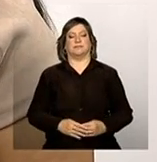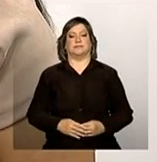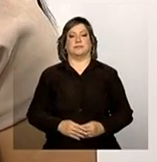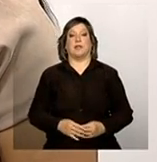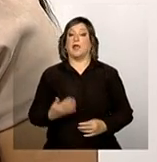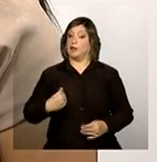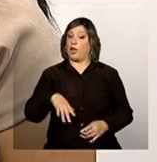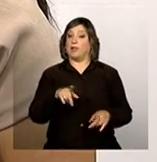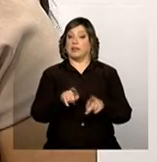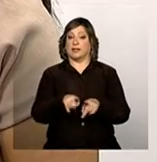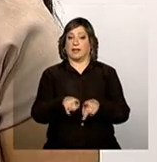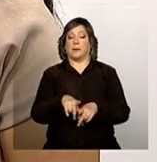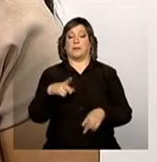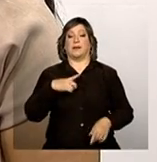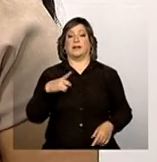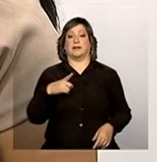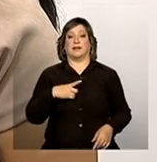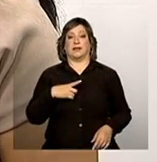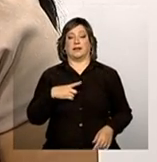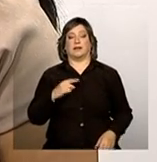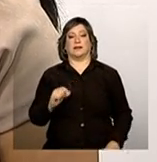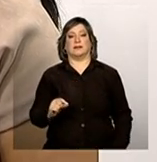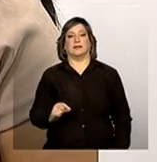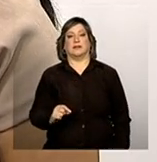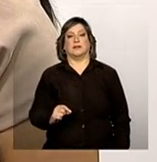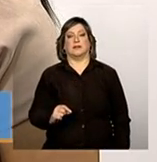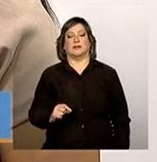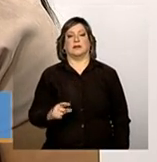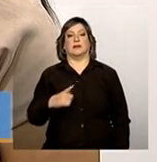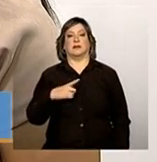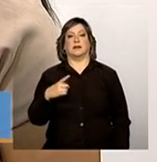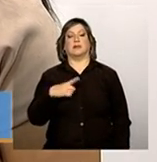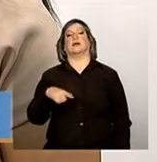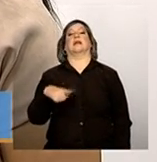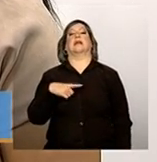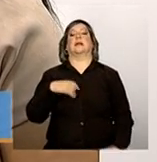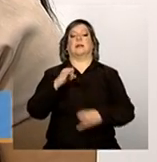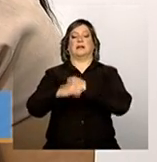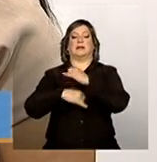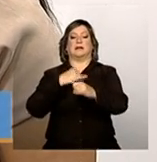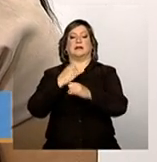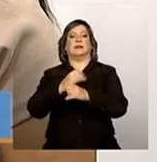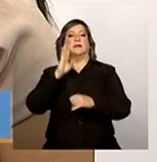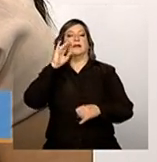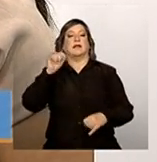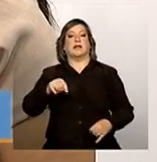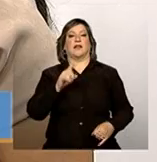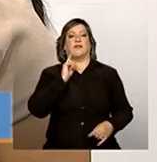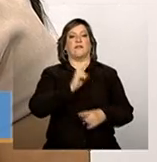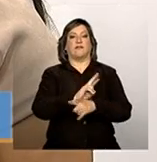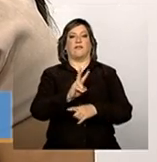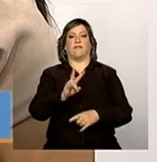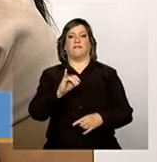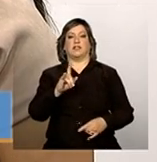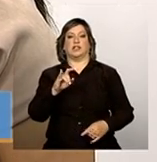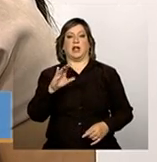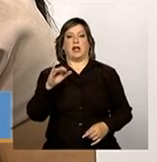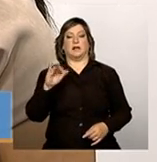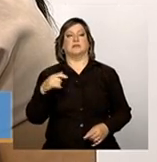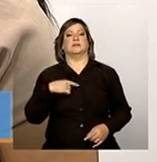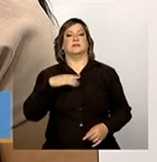nós temos, é claro, o endereço eletrônico da vigilância, que é a principal fonte para a gente tirar uma dúvida